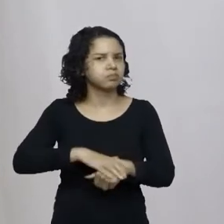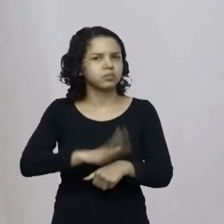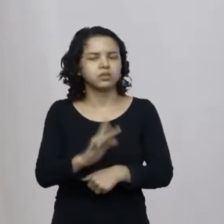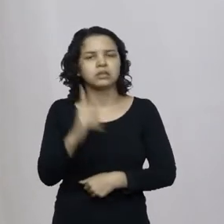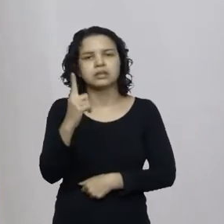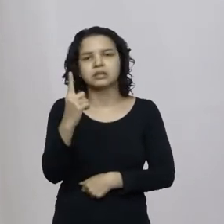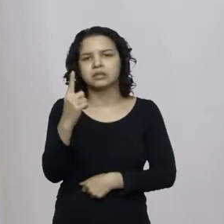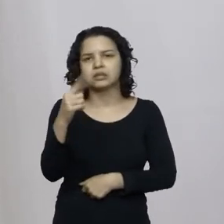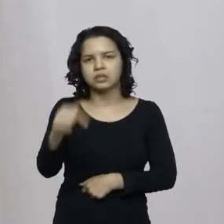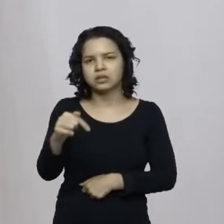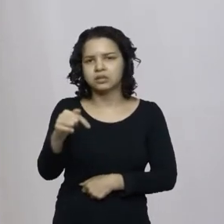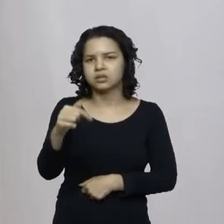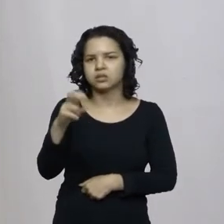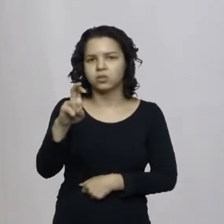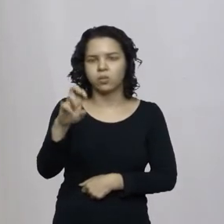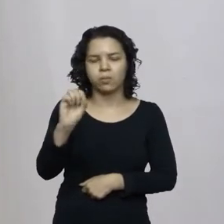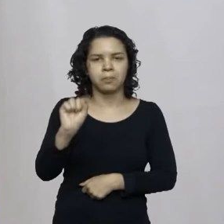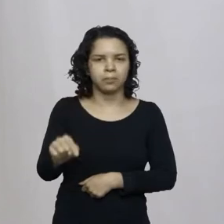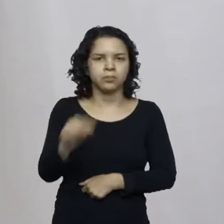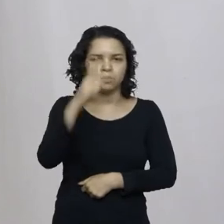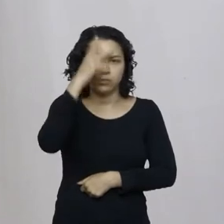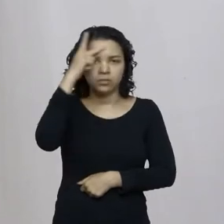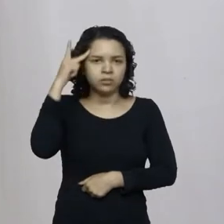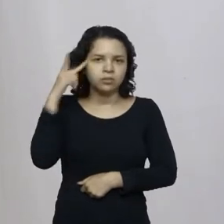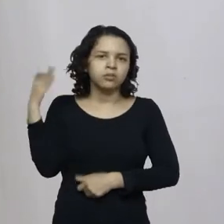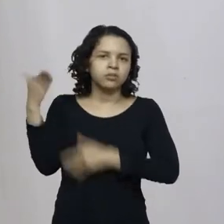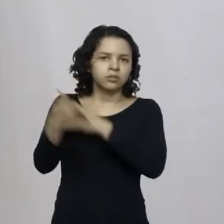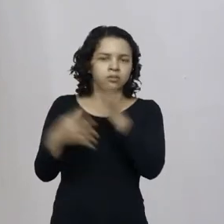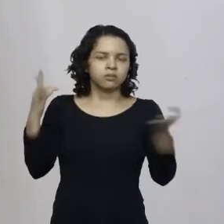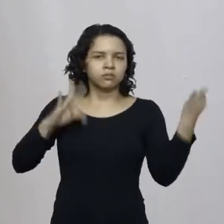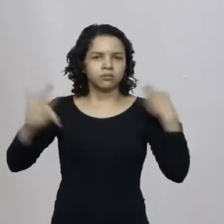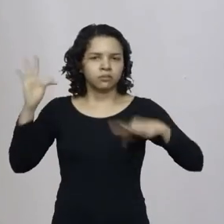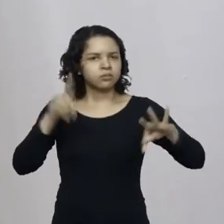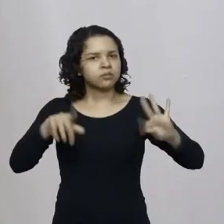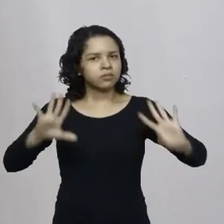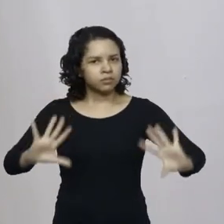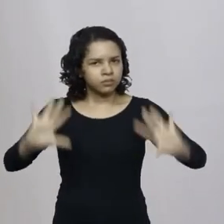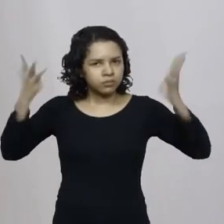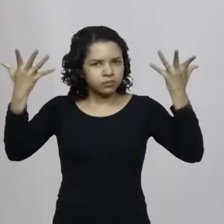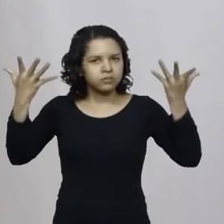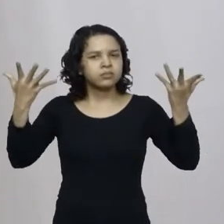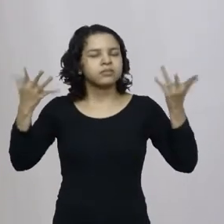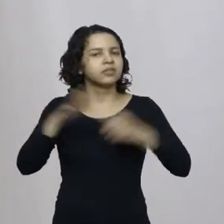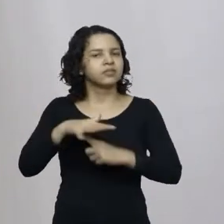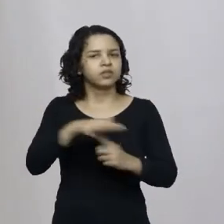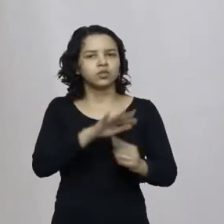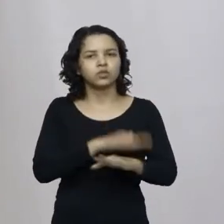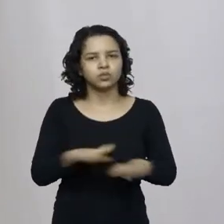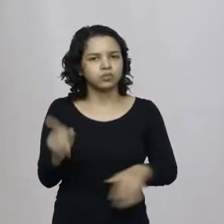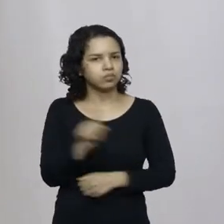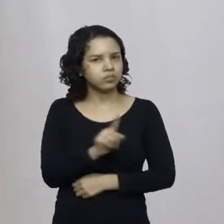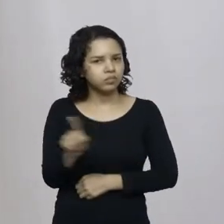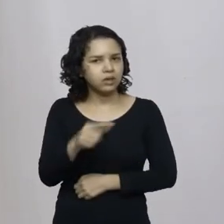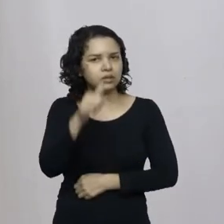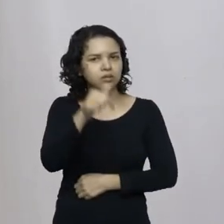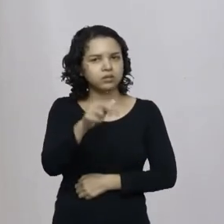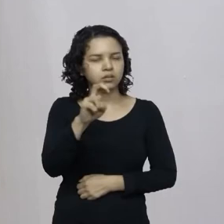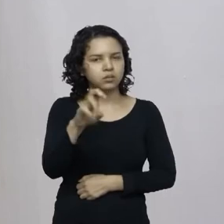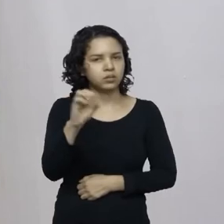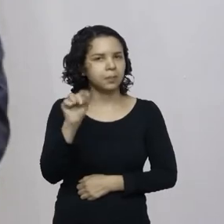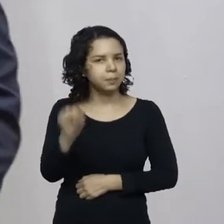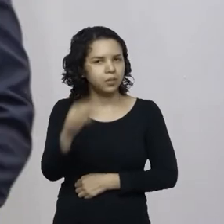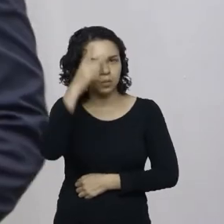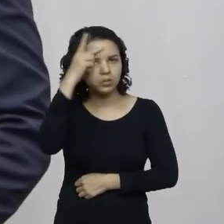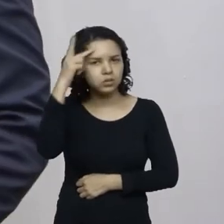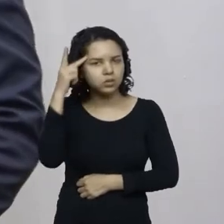mil pessoas até essa que é uma festa não é uma feira 750 mil pessoas e